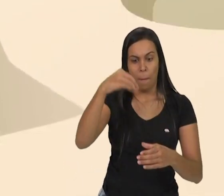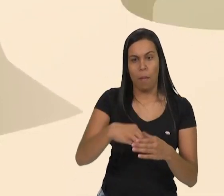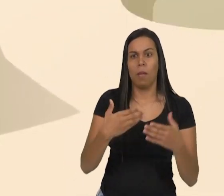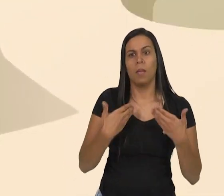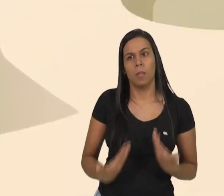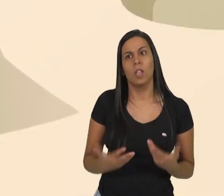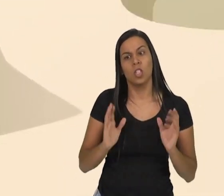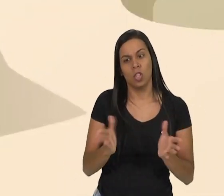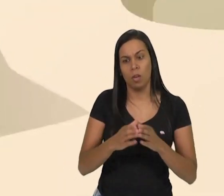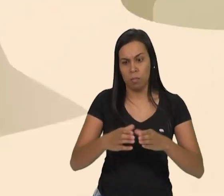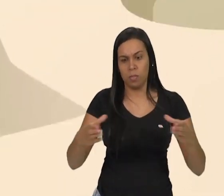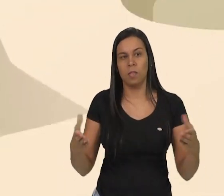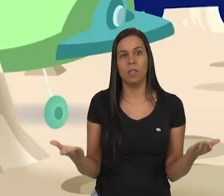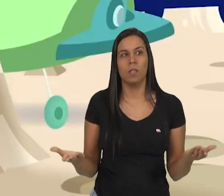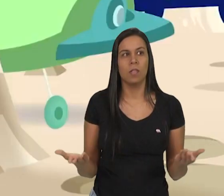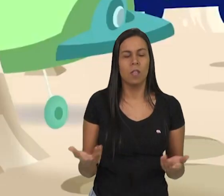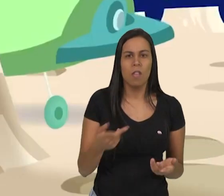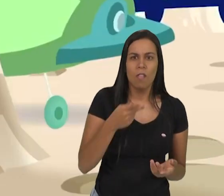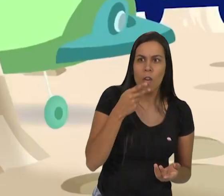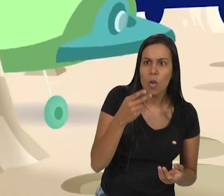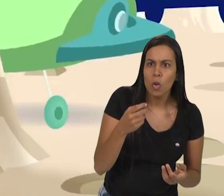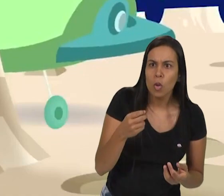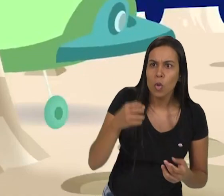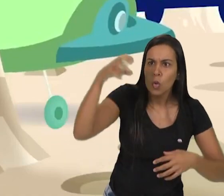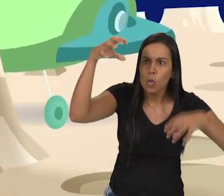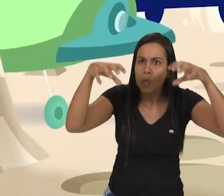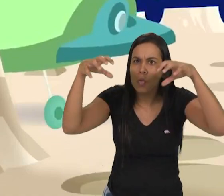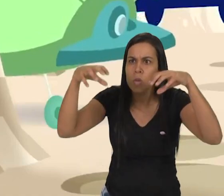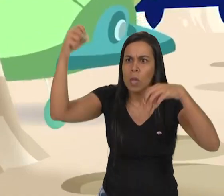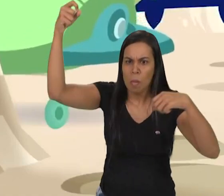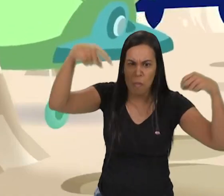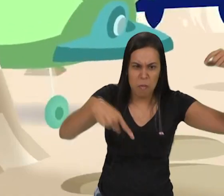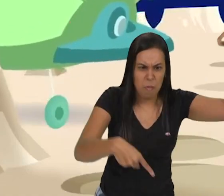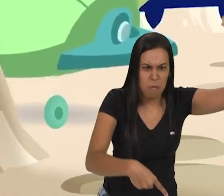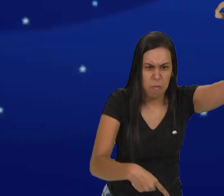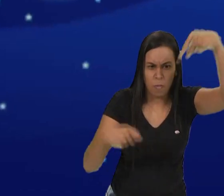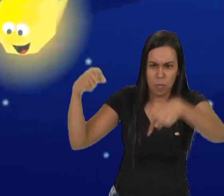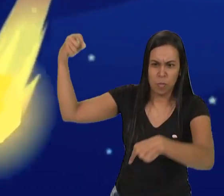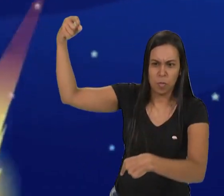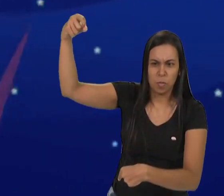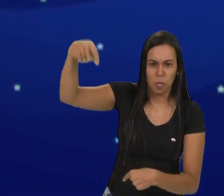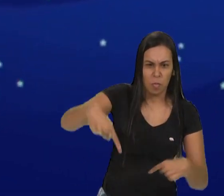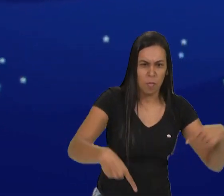mim! Já estou bem grande! Você disse chuva de asteroides?